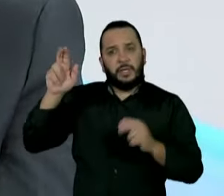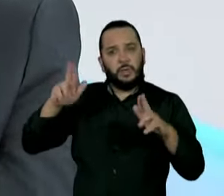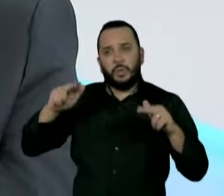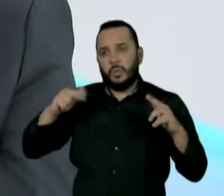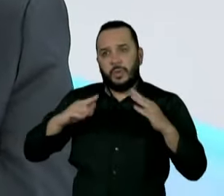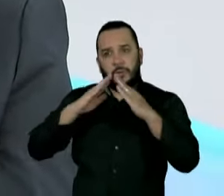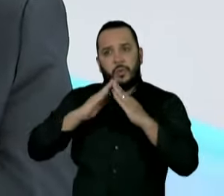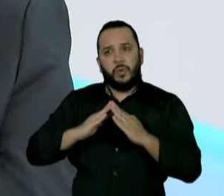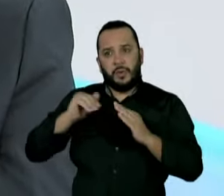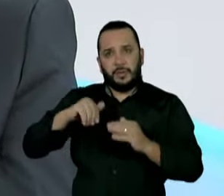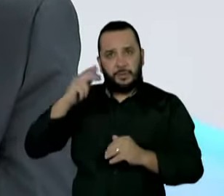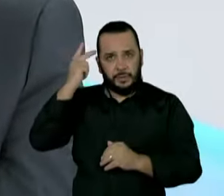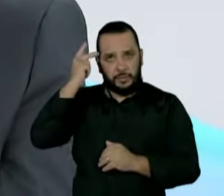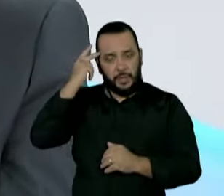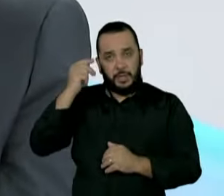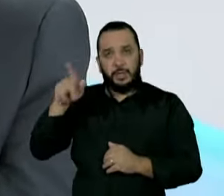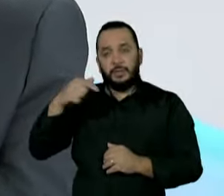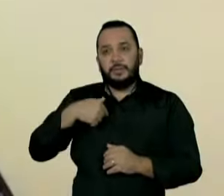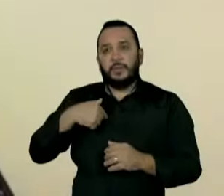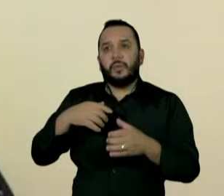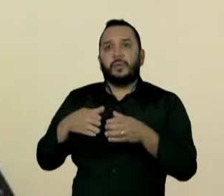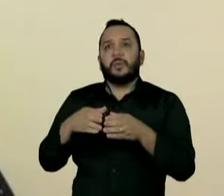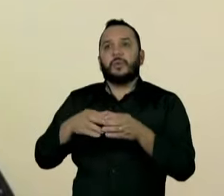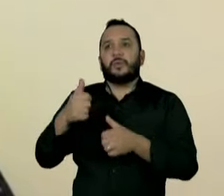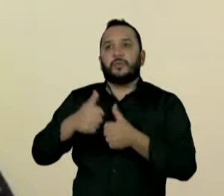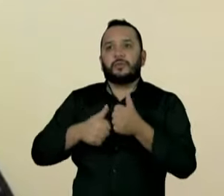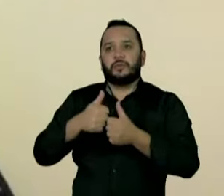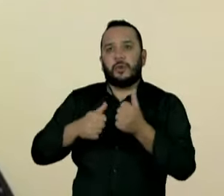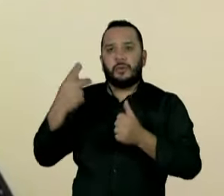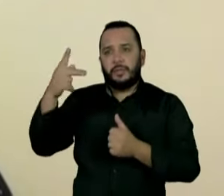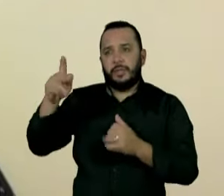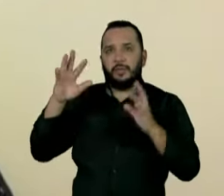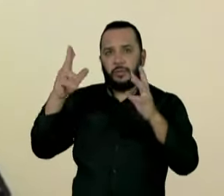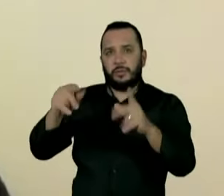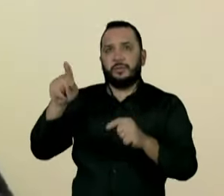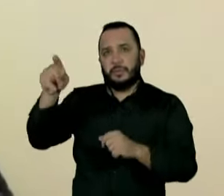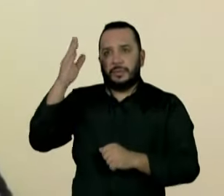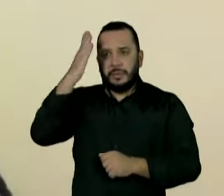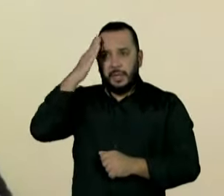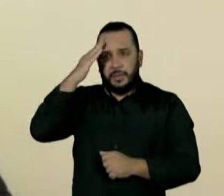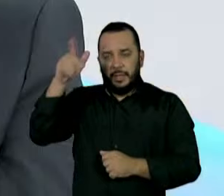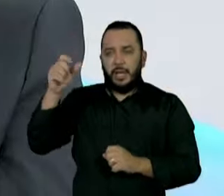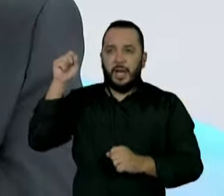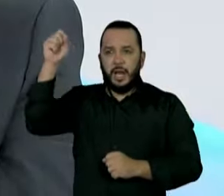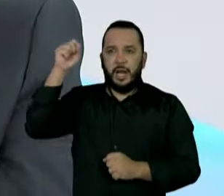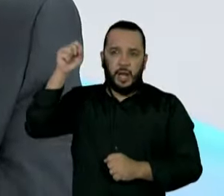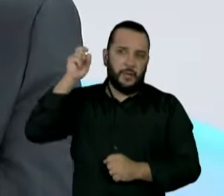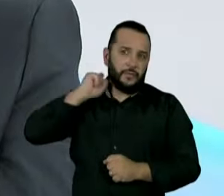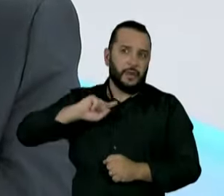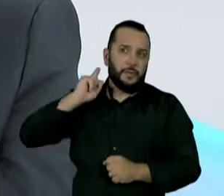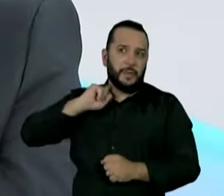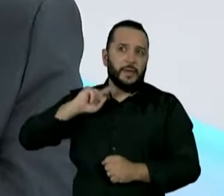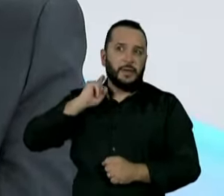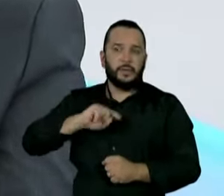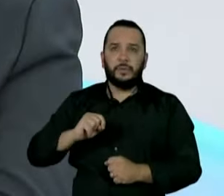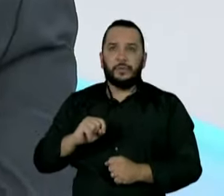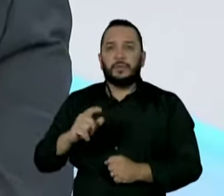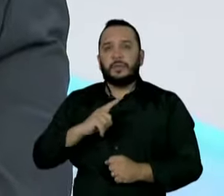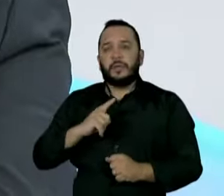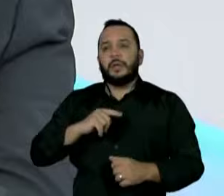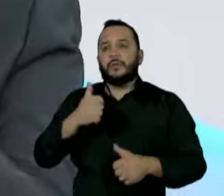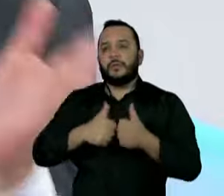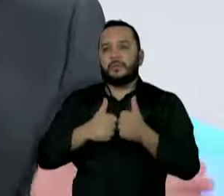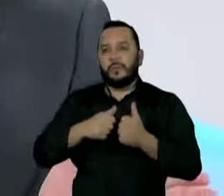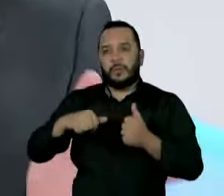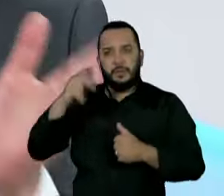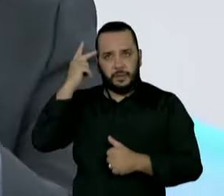Eu tenho até brincado sobre o time de futebol dele, porque todo mundo sabe que ele torce para o Flamengo, né? Então, quando você tem clássico aqui em São Paulo, um